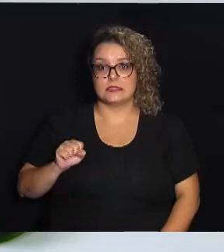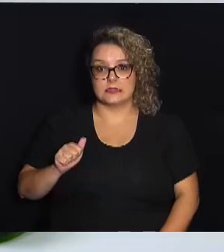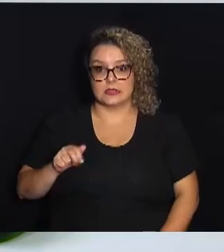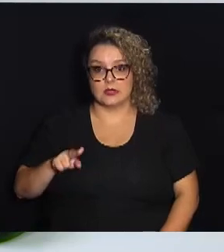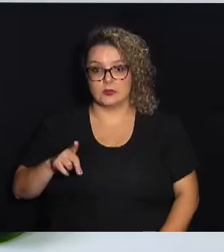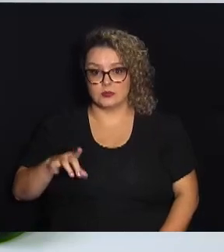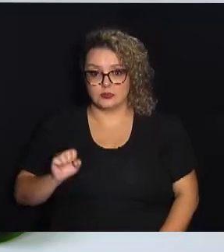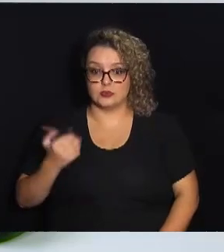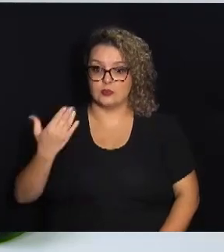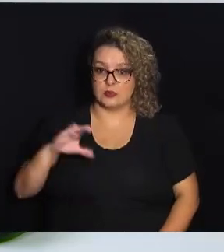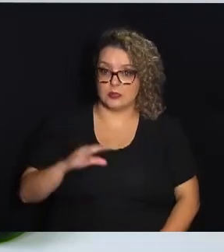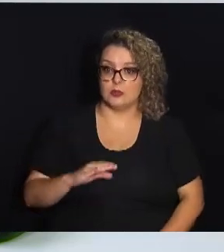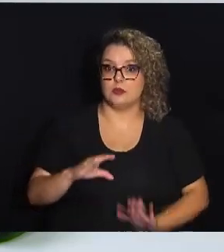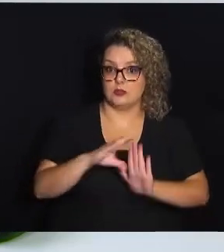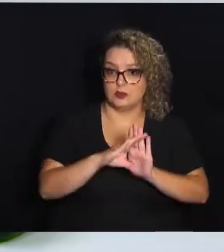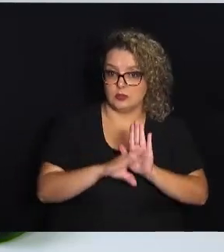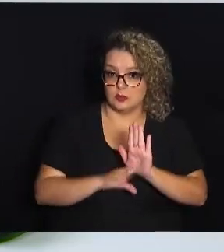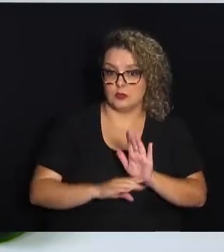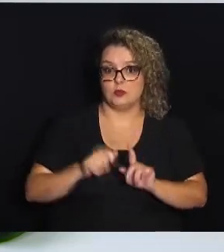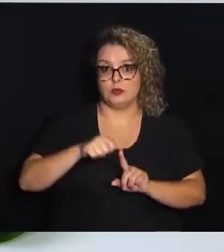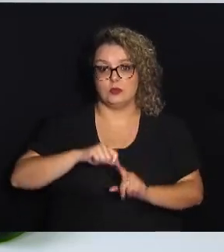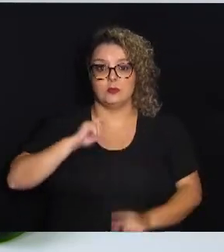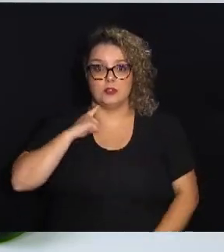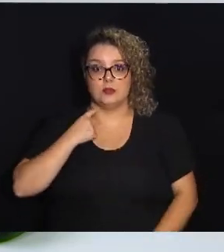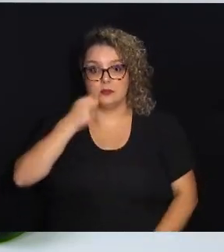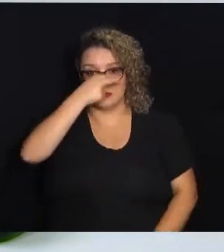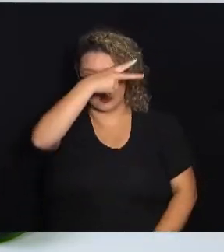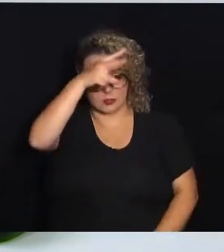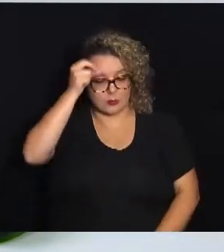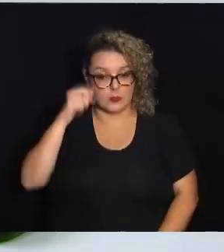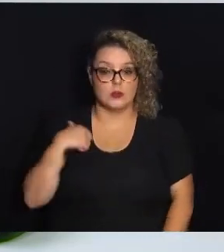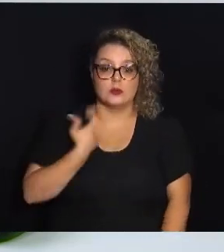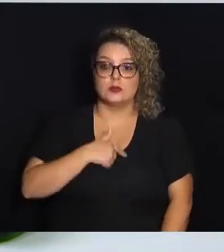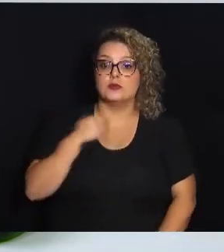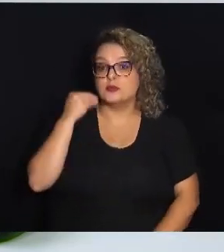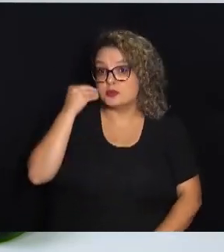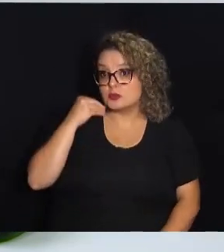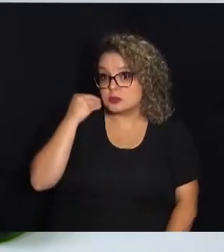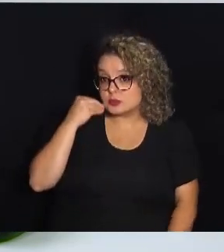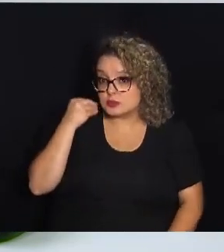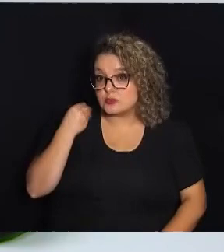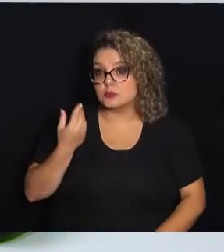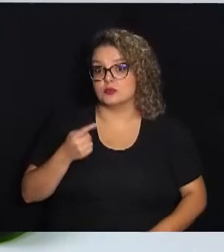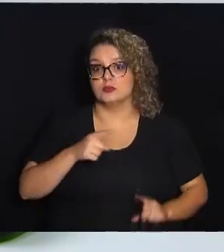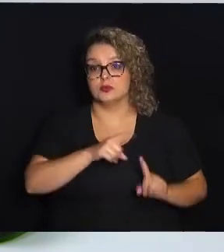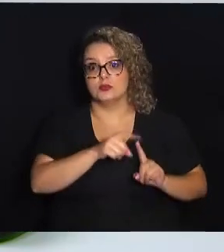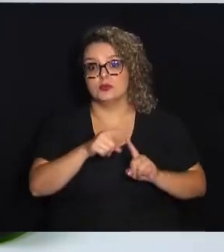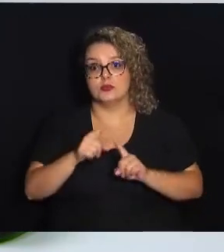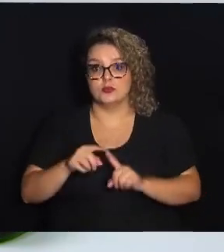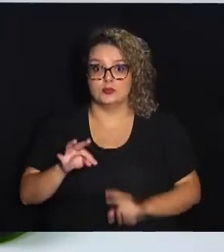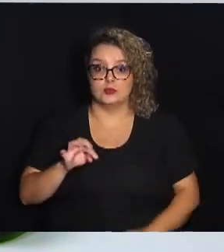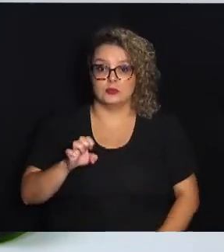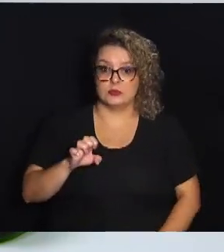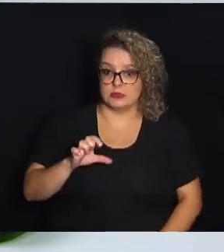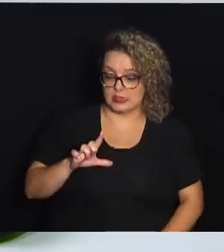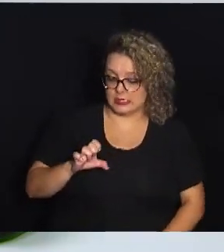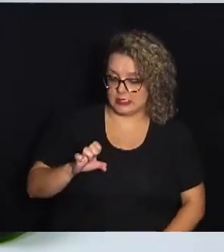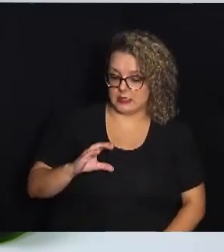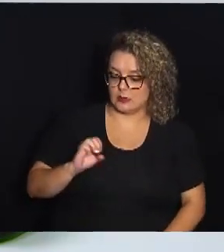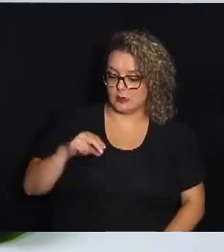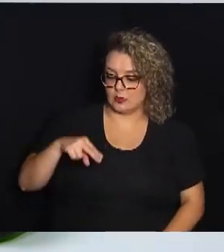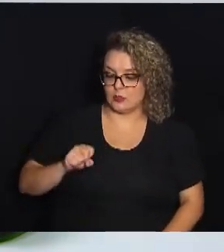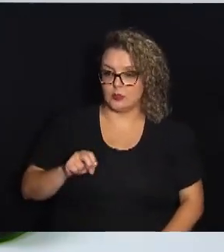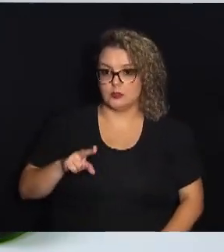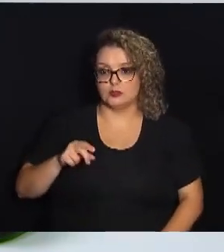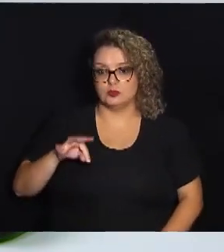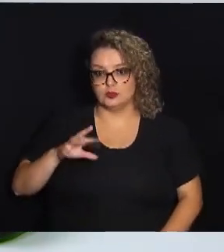telesaúde com o lançamento realmente desse programa em maio pelo prefeito e a gente vem experimentando então as modalidades